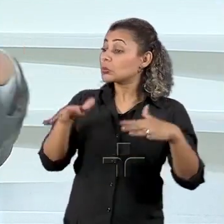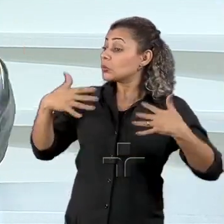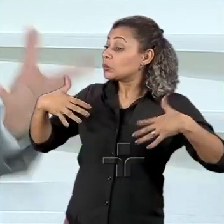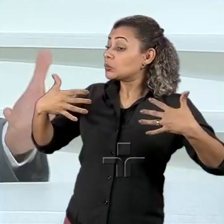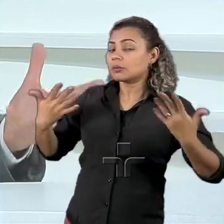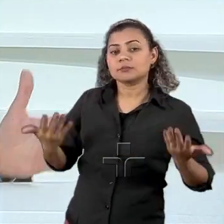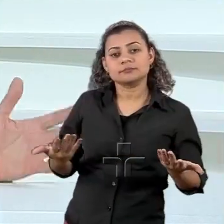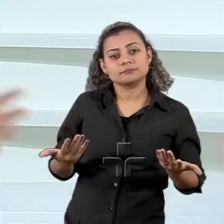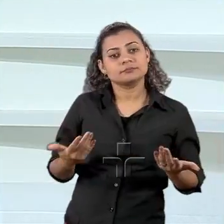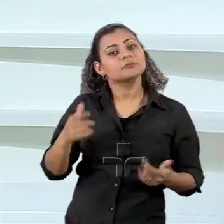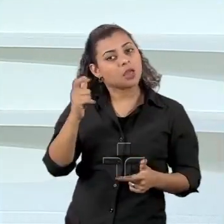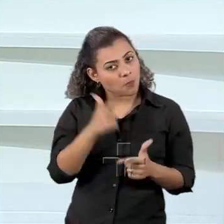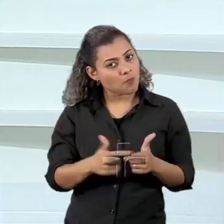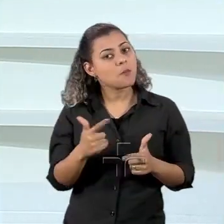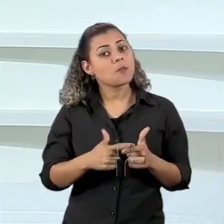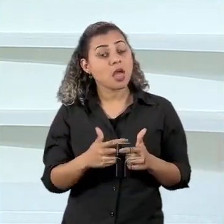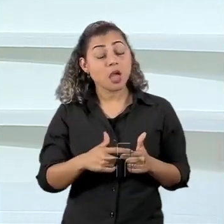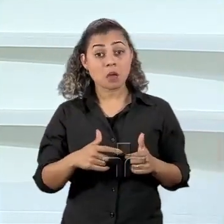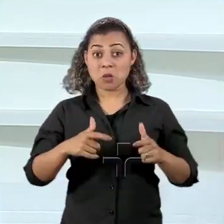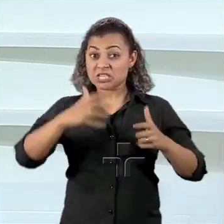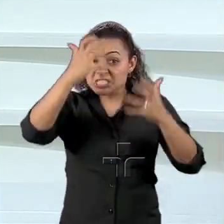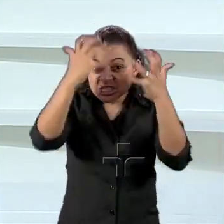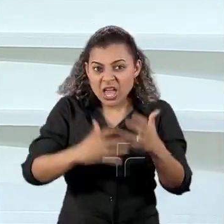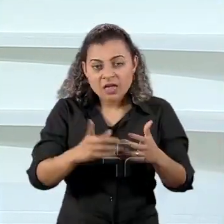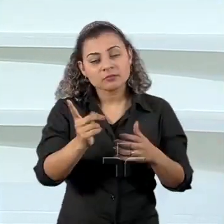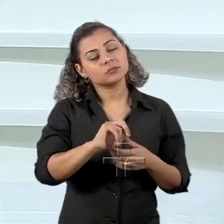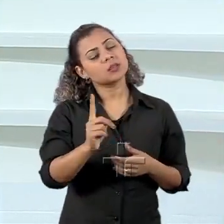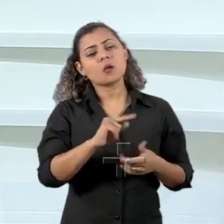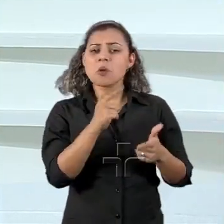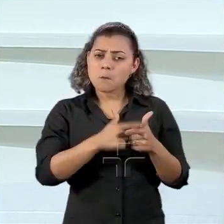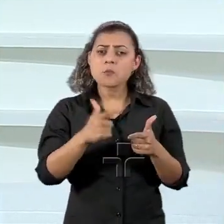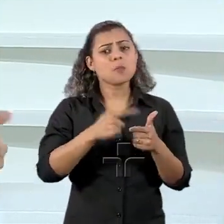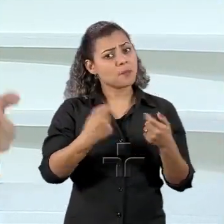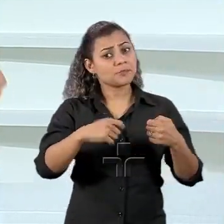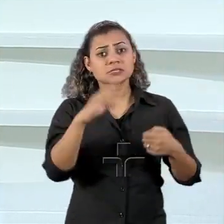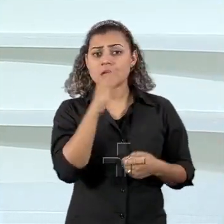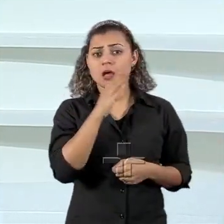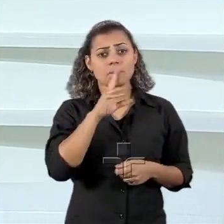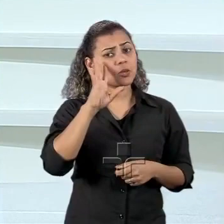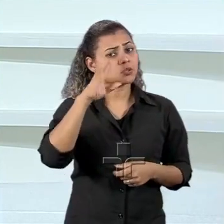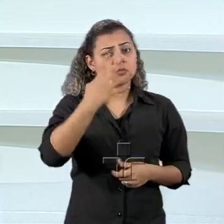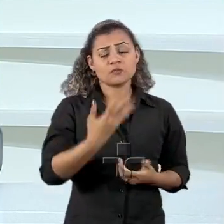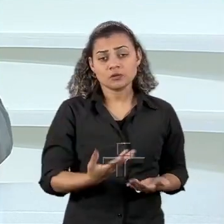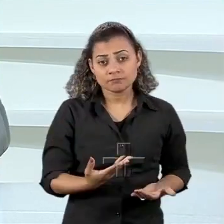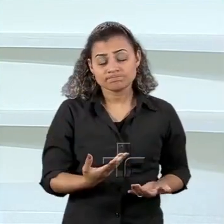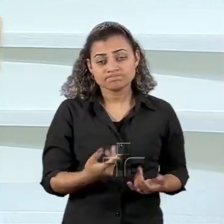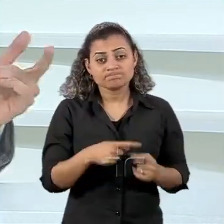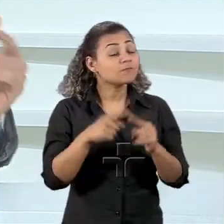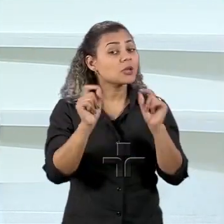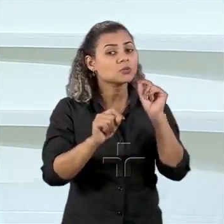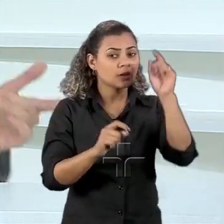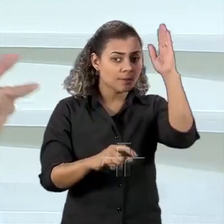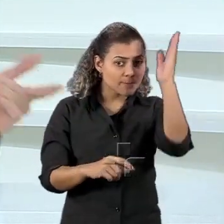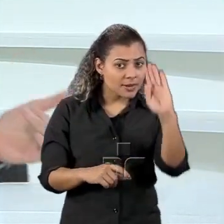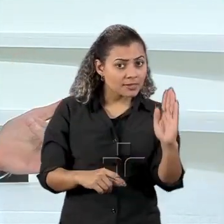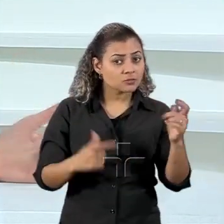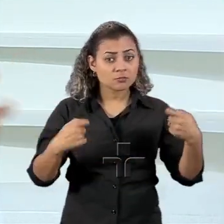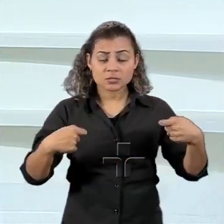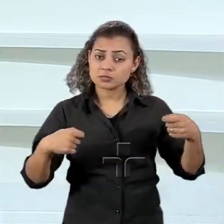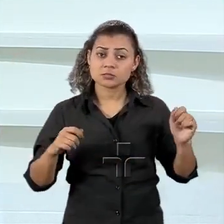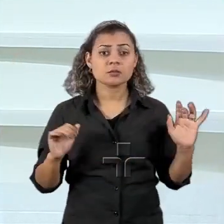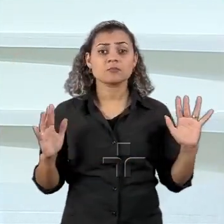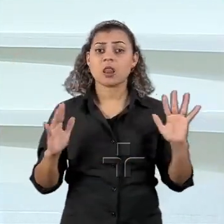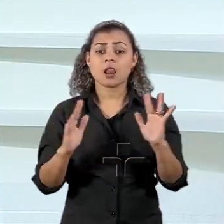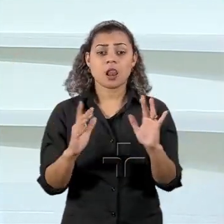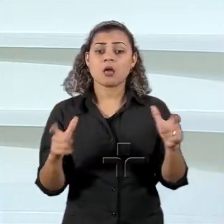grande mas foi um problema que se tornou agudo muito bem isso traz o Brasil para o debate mundial dos refugiados